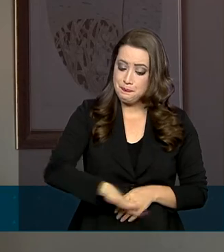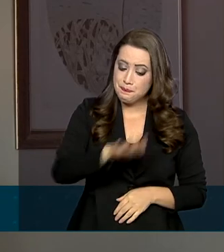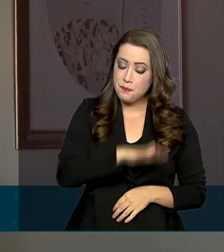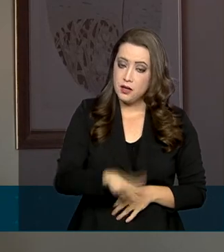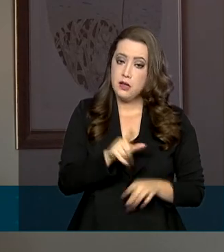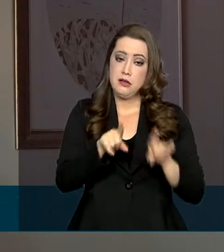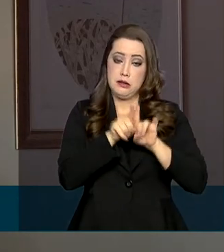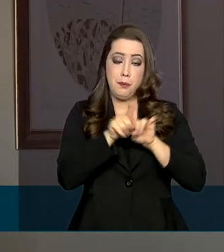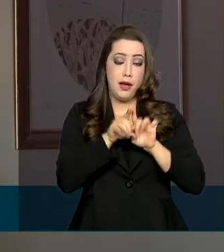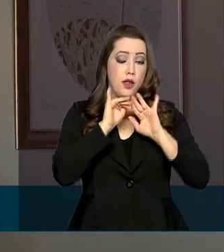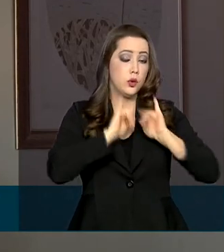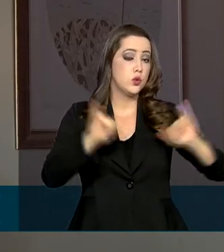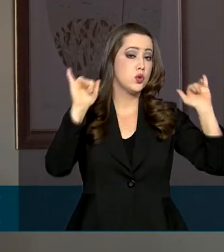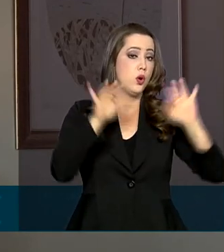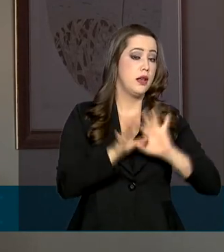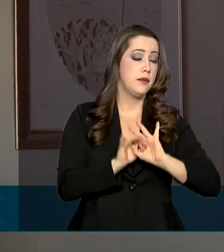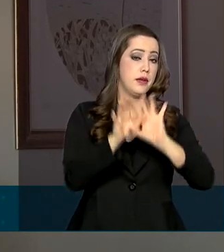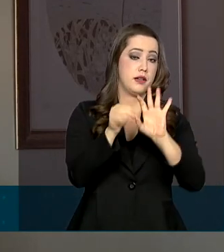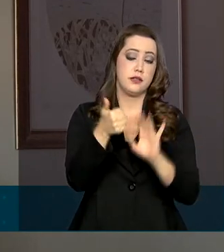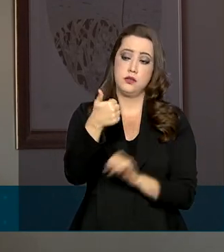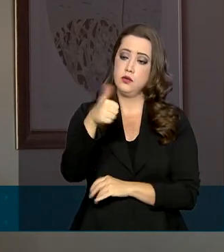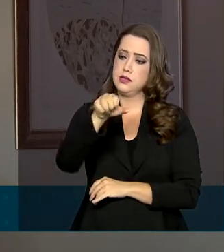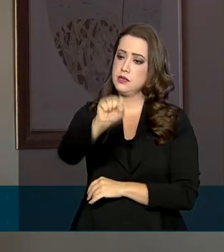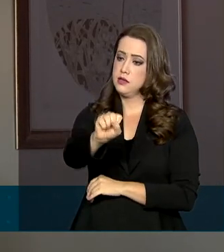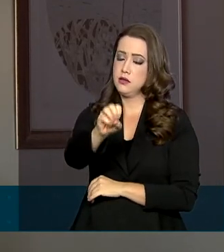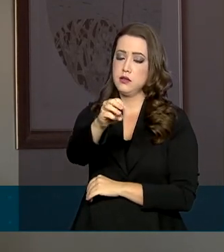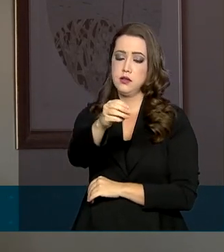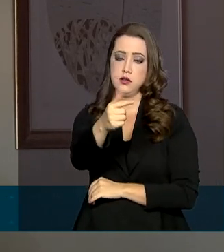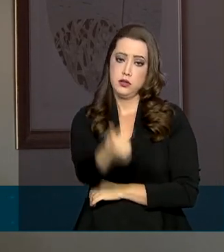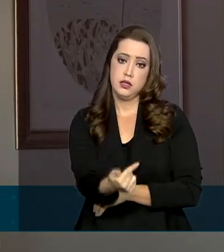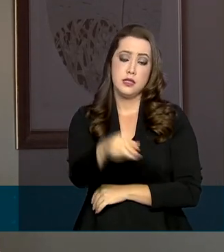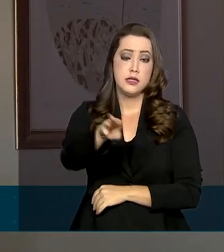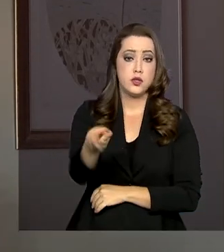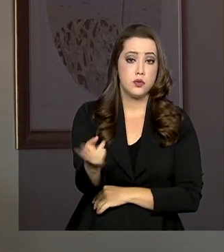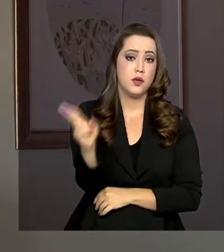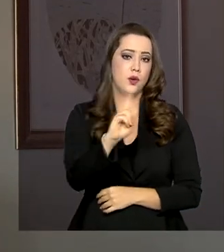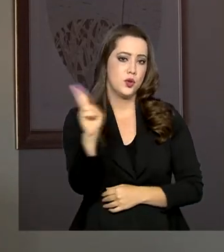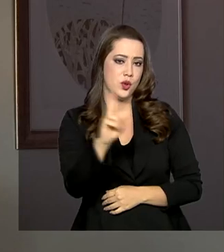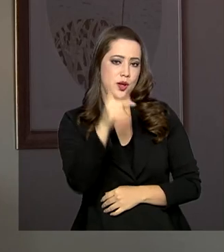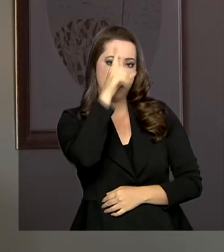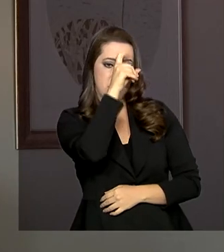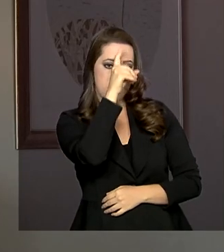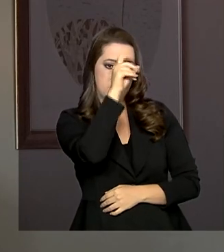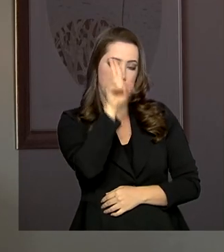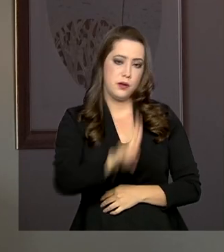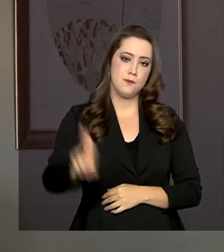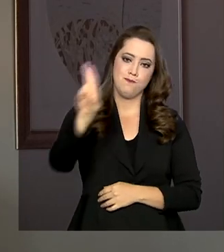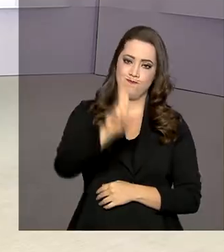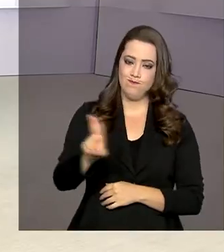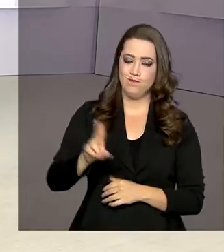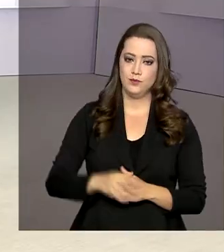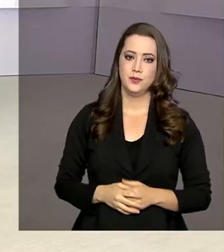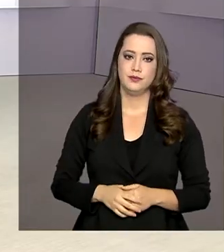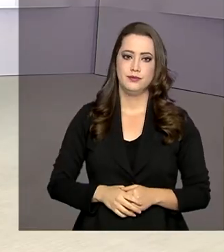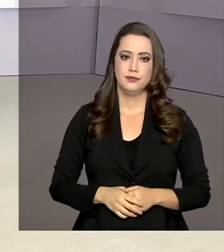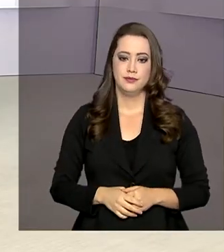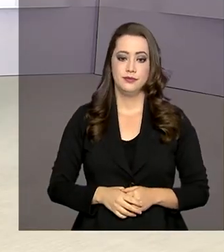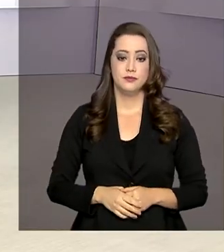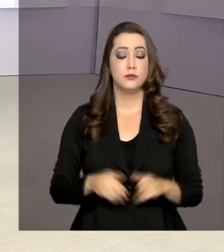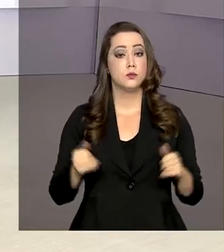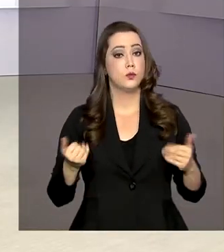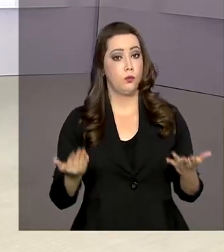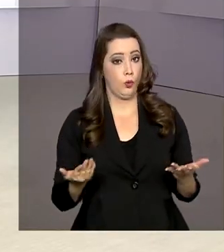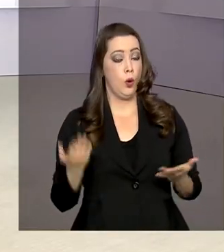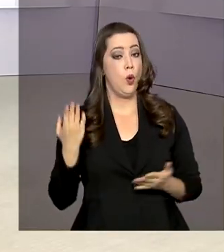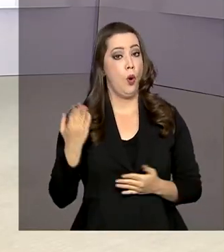anunciou também a liberação de R 187 milhões para hospitais universitários. O